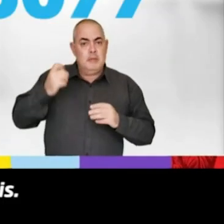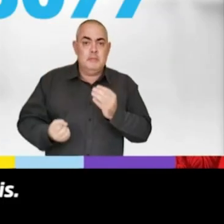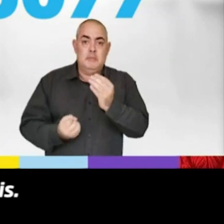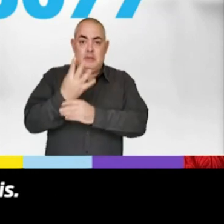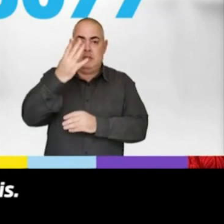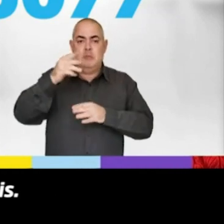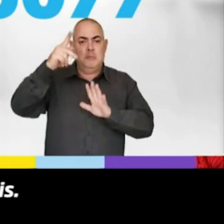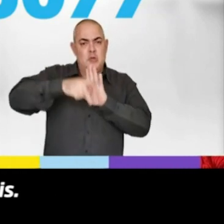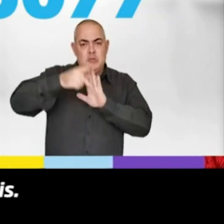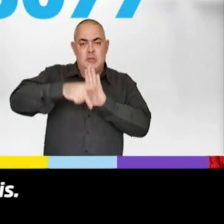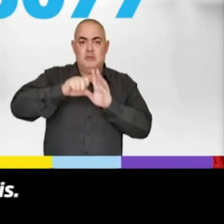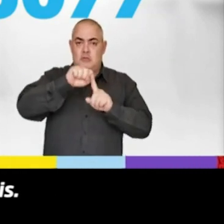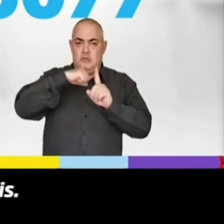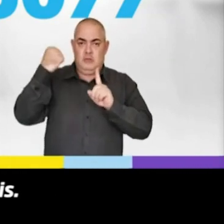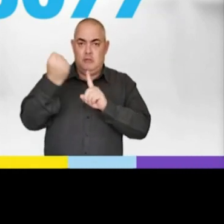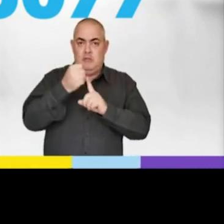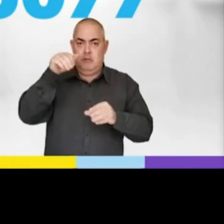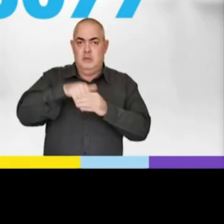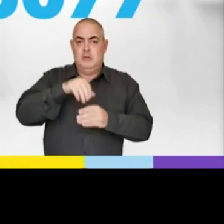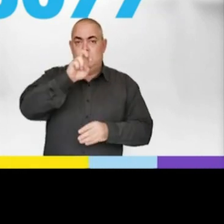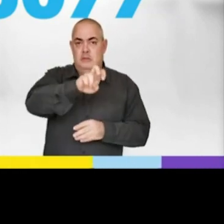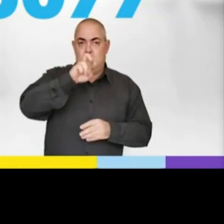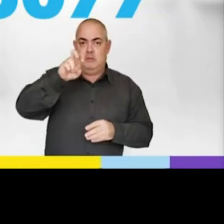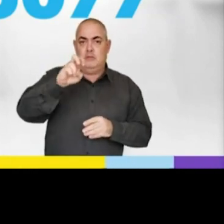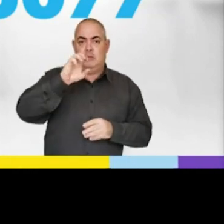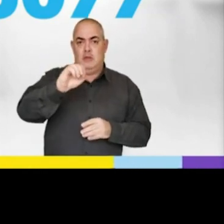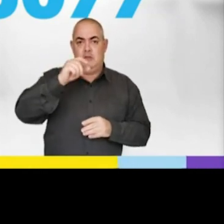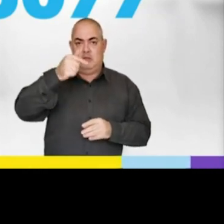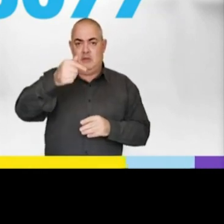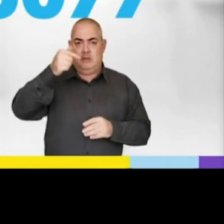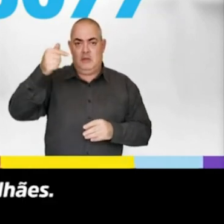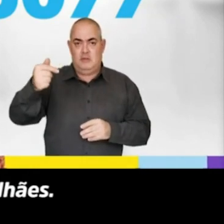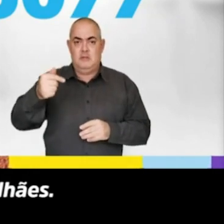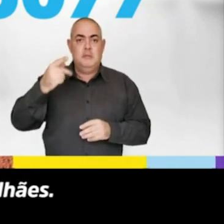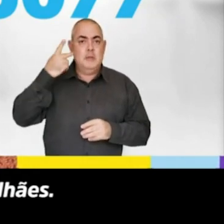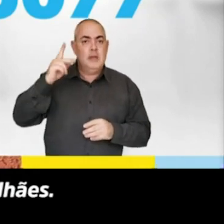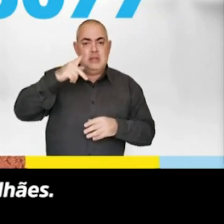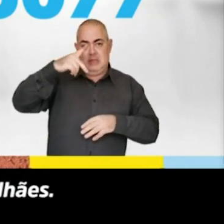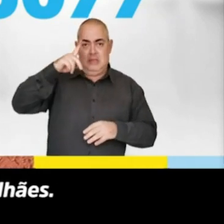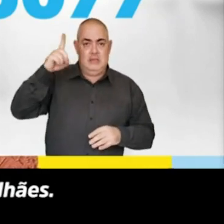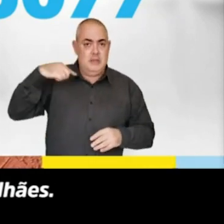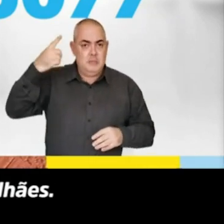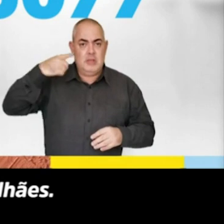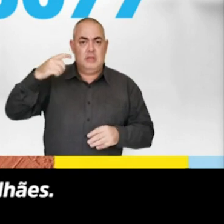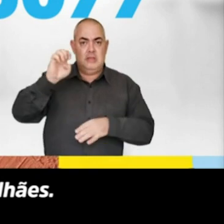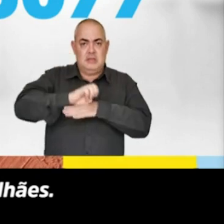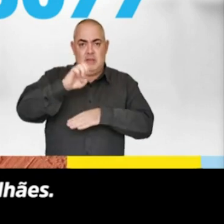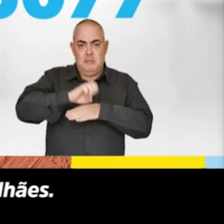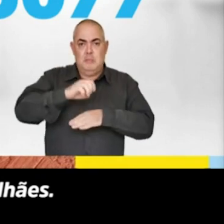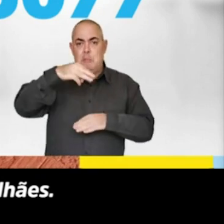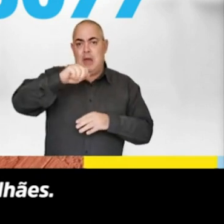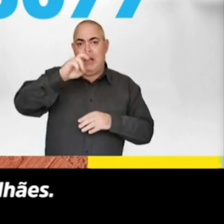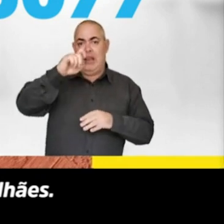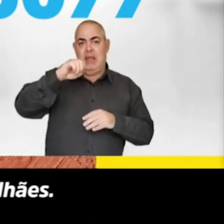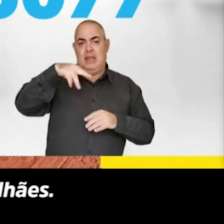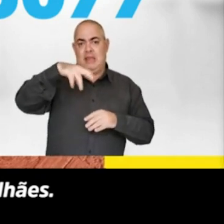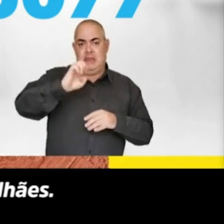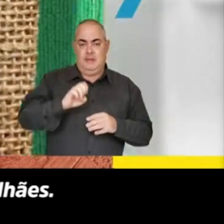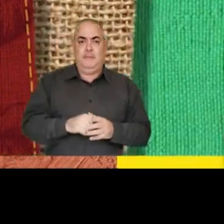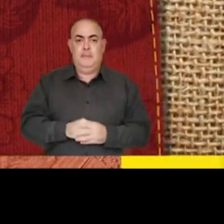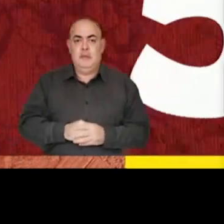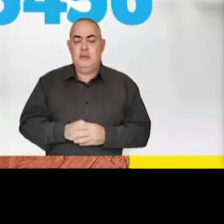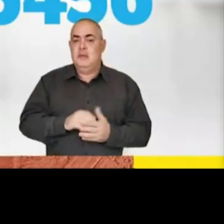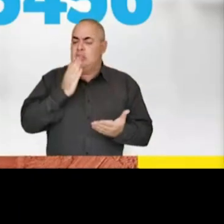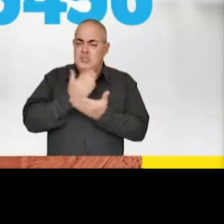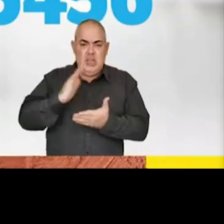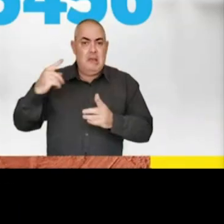implantação de projetos sociais, vote 55077 para deputado estadual Marlene Magalhães.